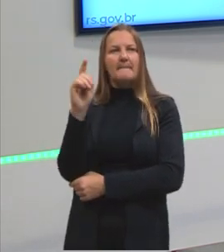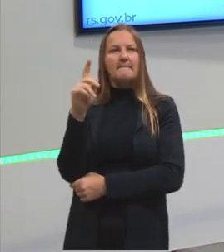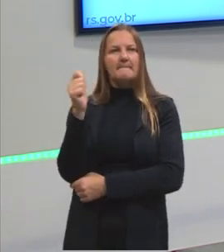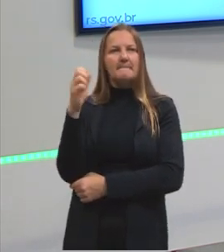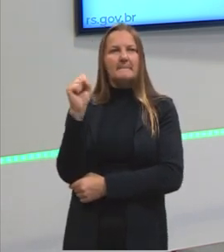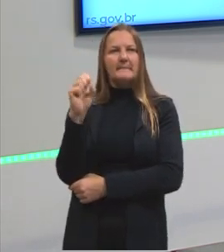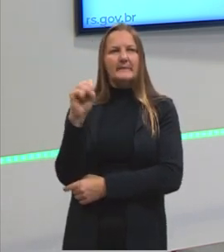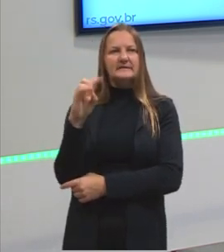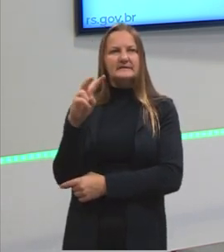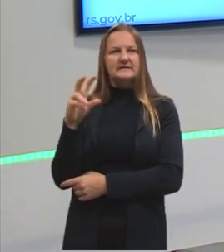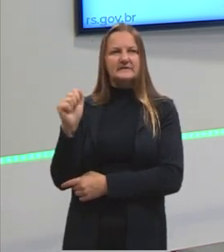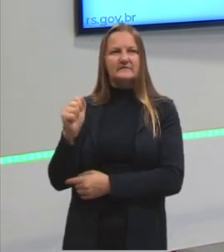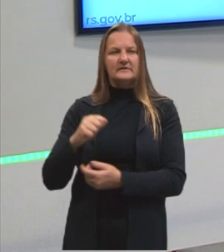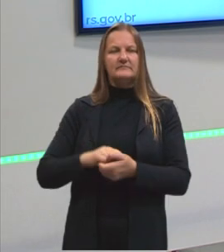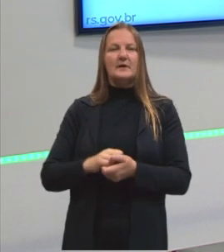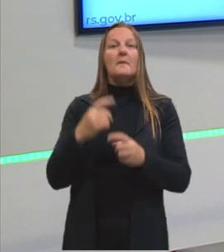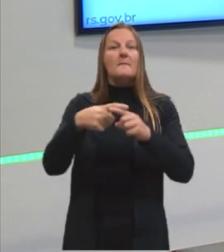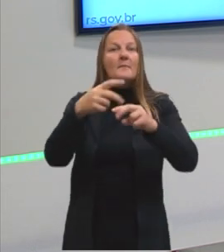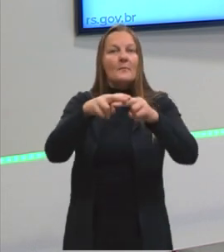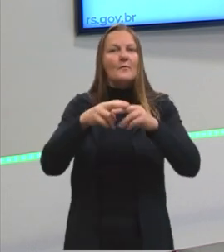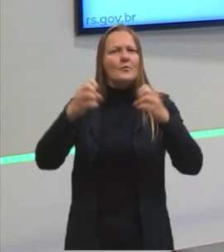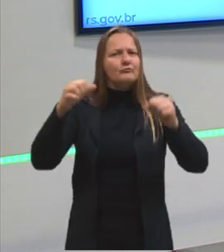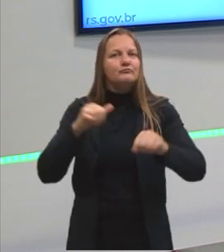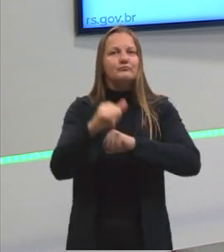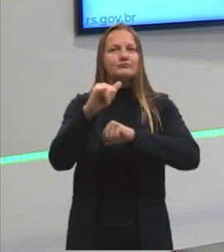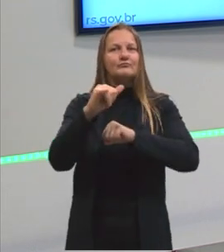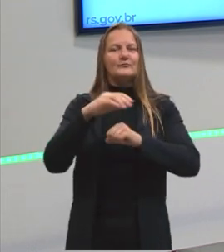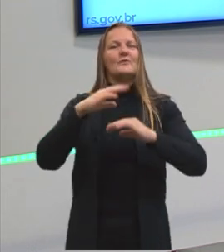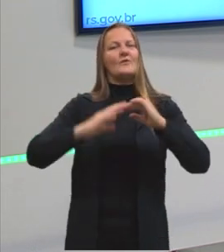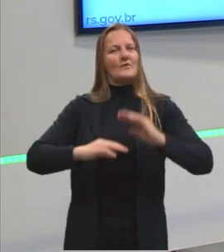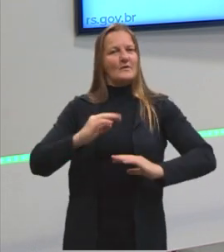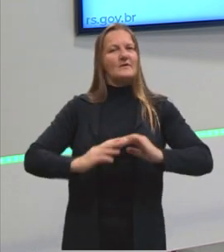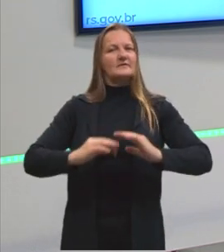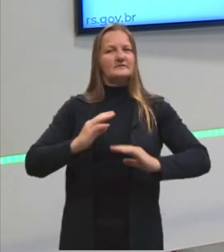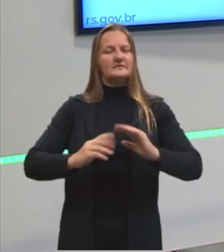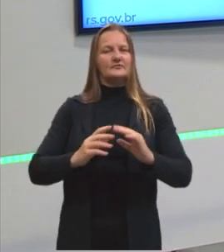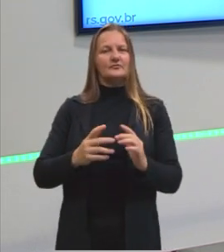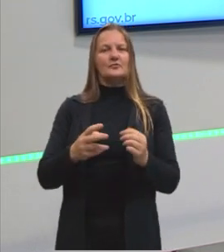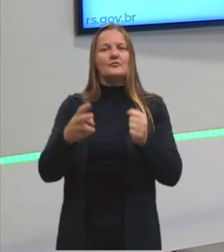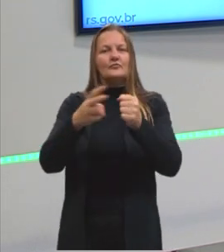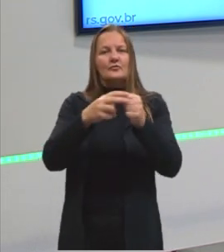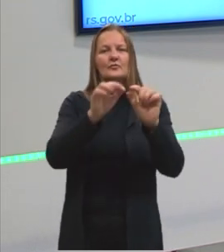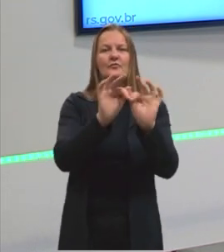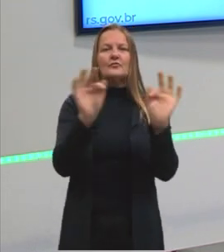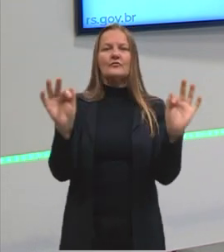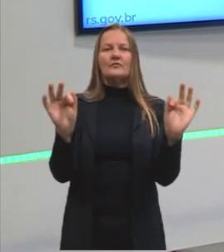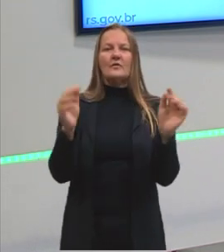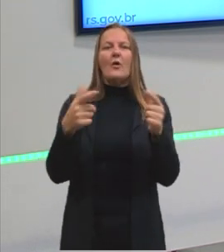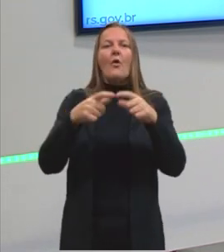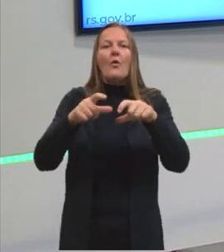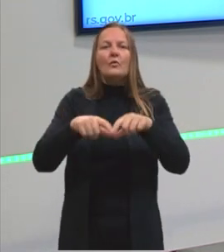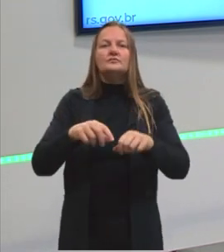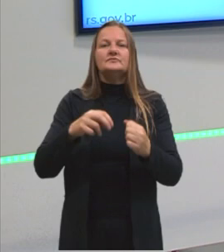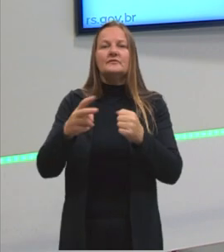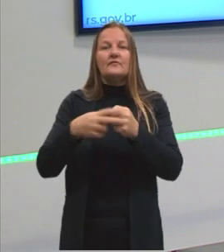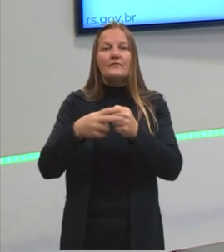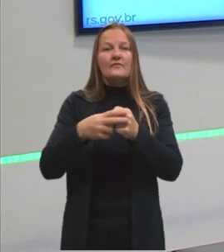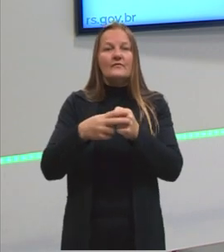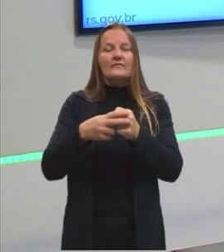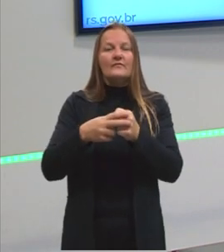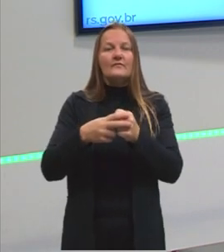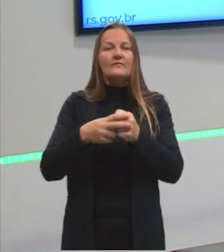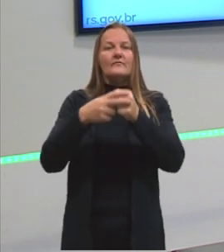Ele é quem age para que aconteça uma ação de uma frase onde a voz verbal